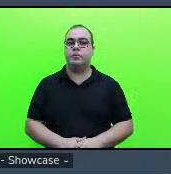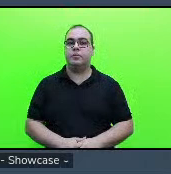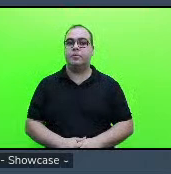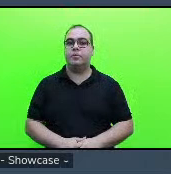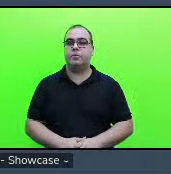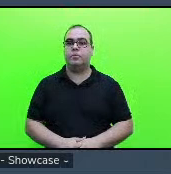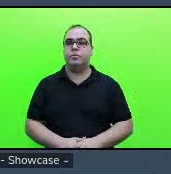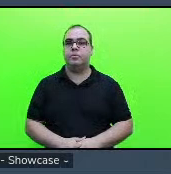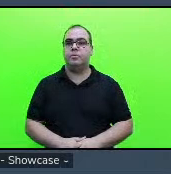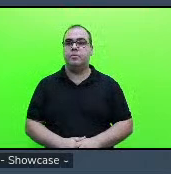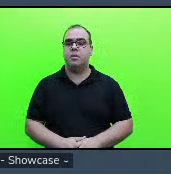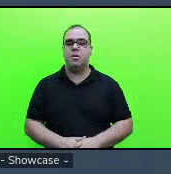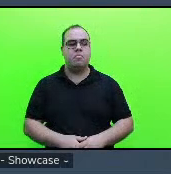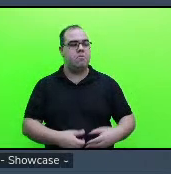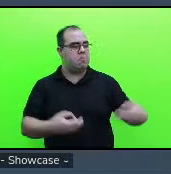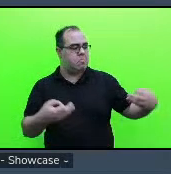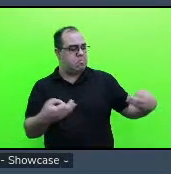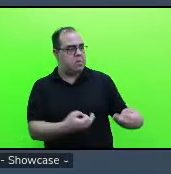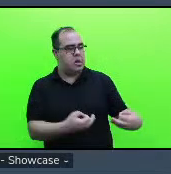perfeito perfeito